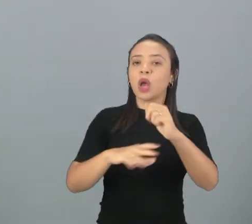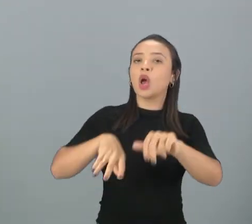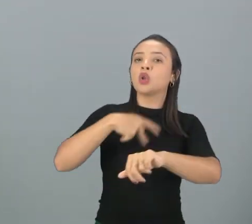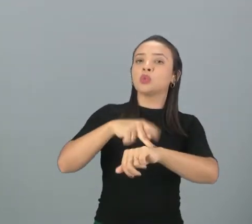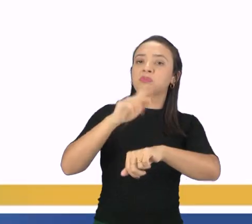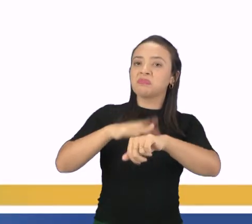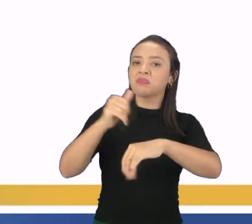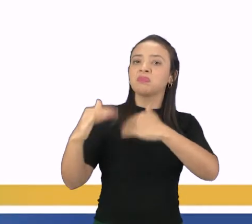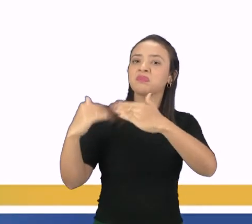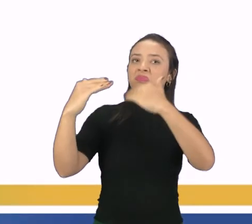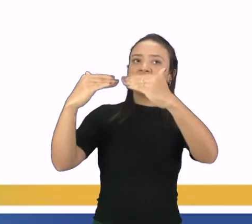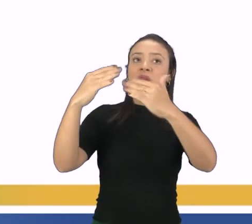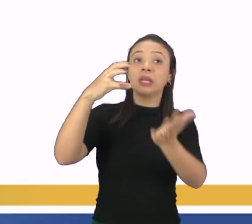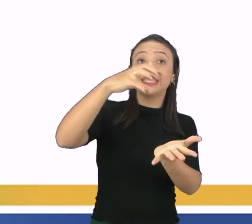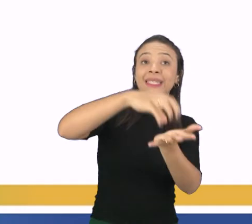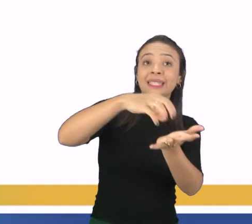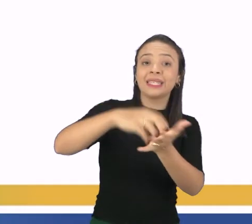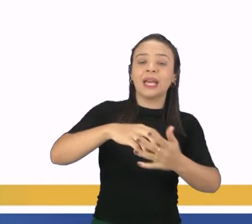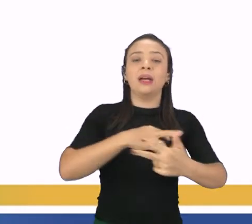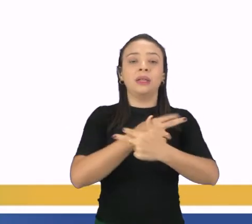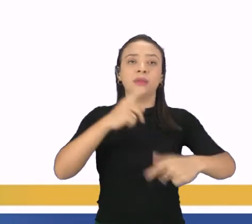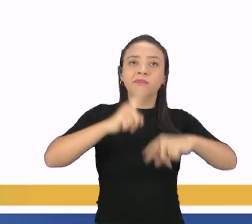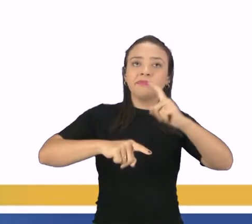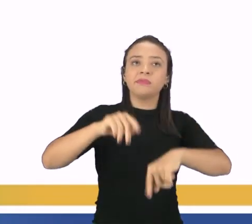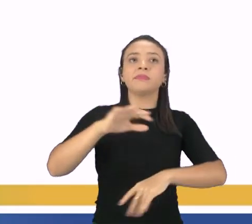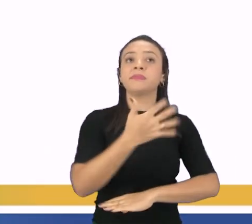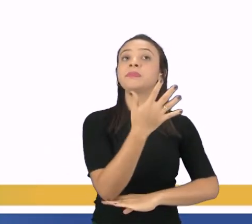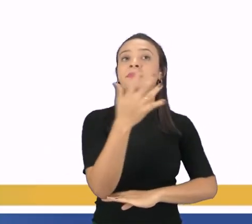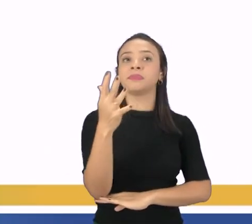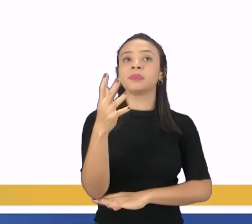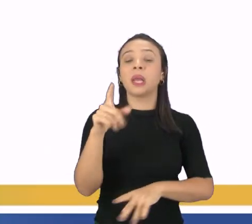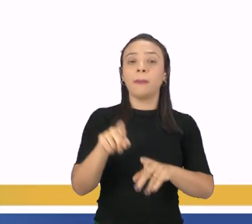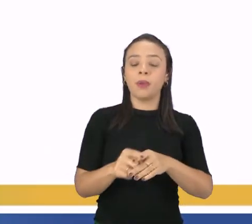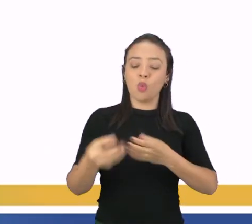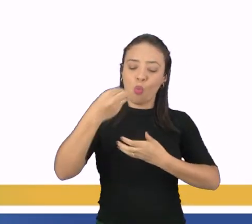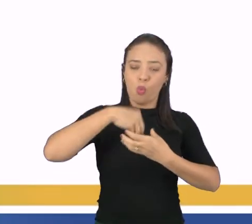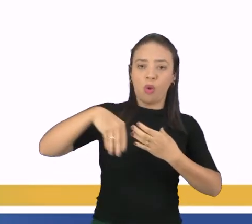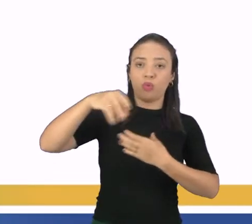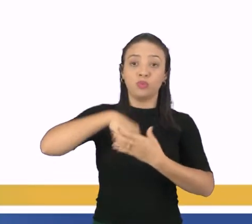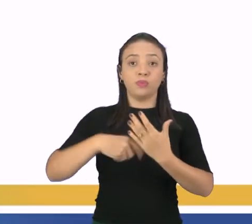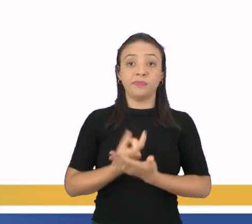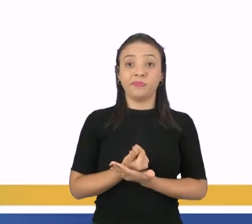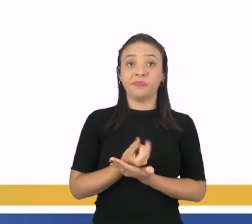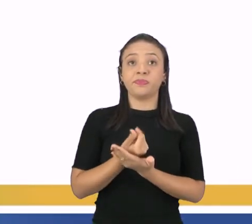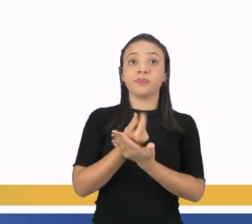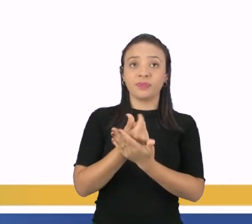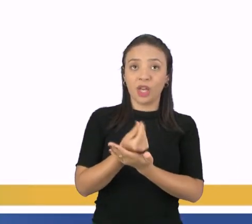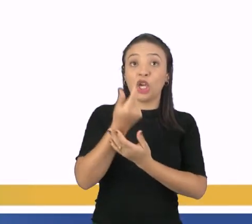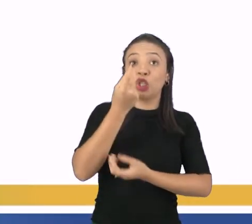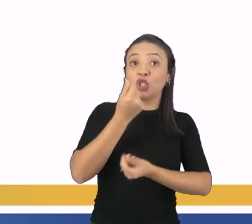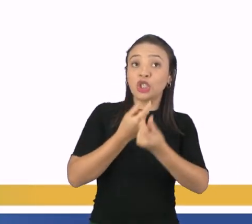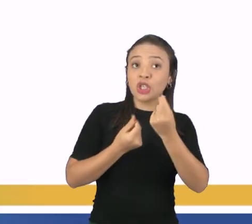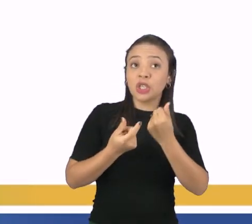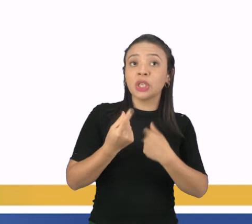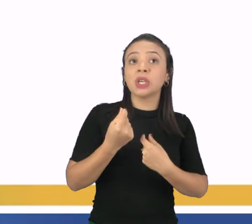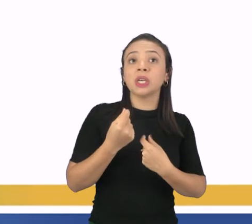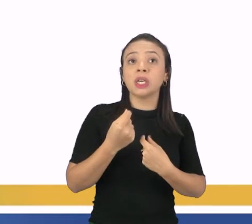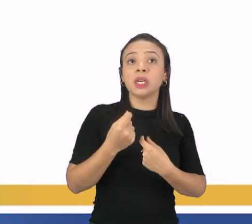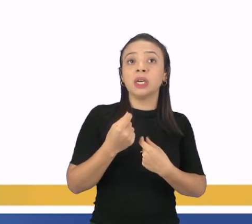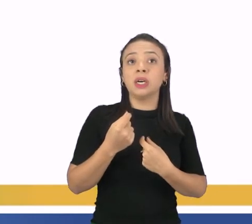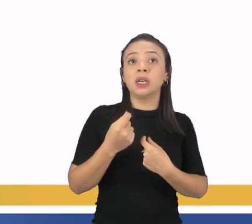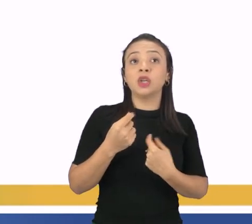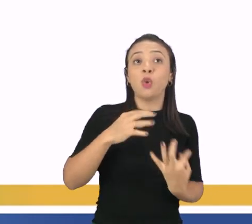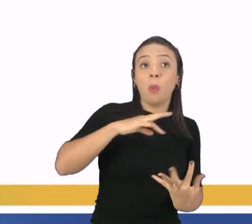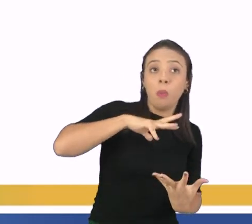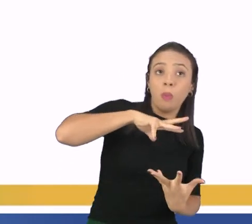centralidade dos recursos energéticos na acumulação de capital e a proeminência do petróleo na matriz energética em nível